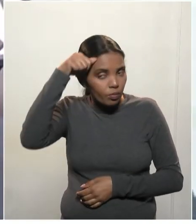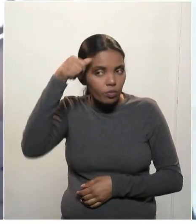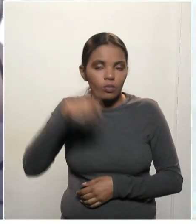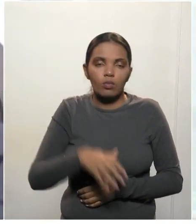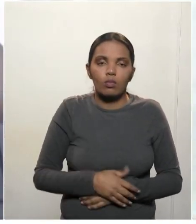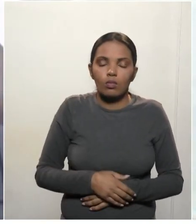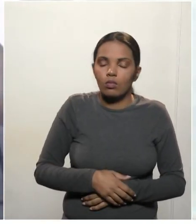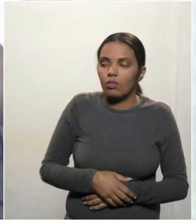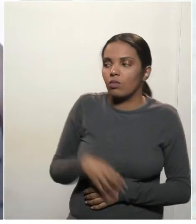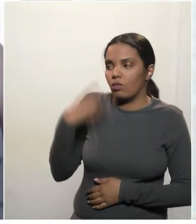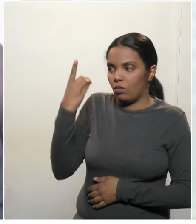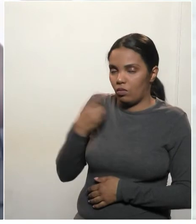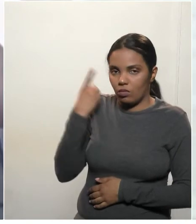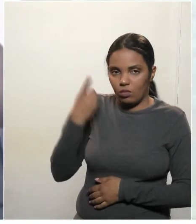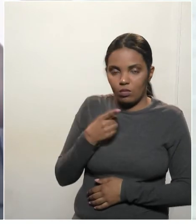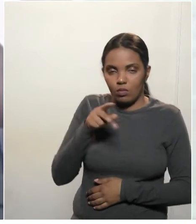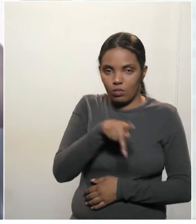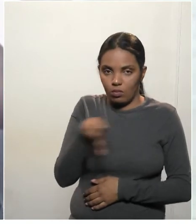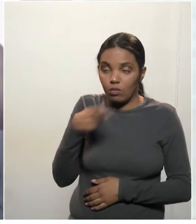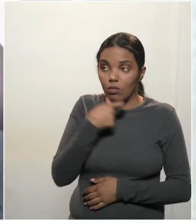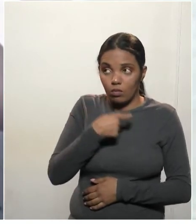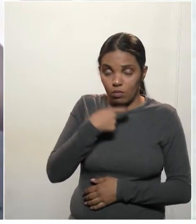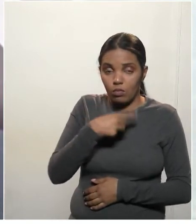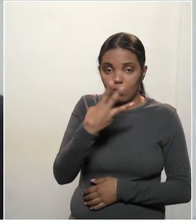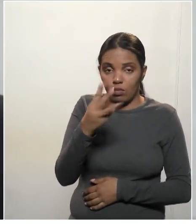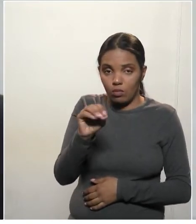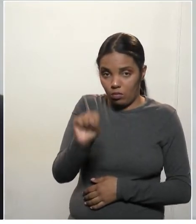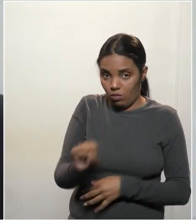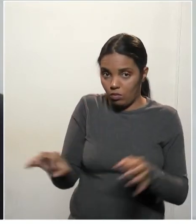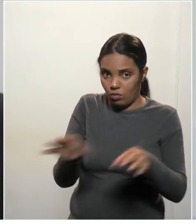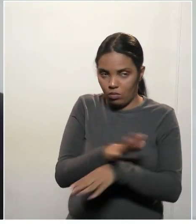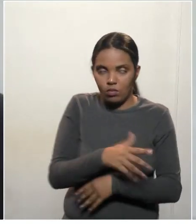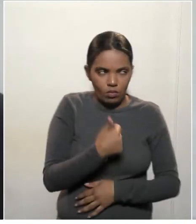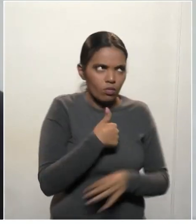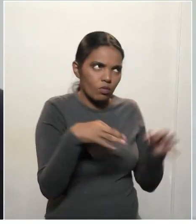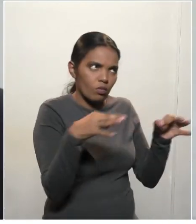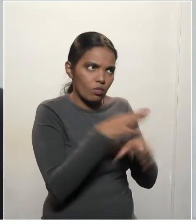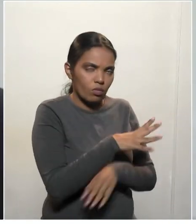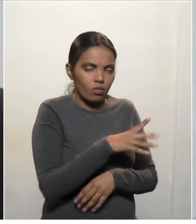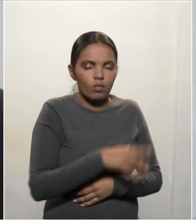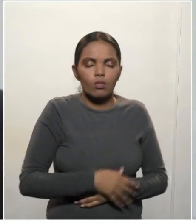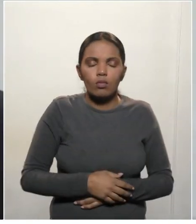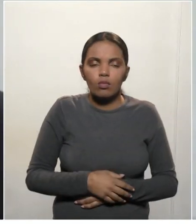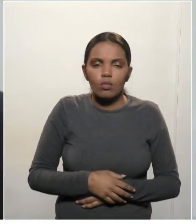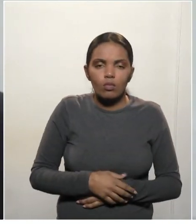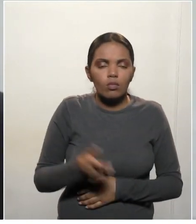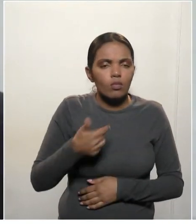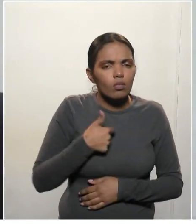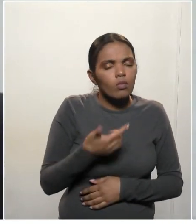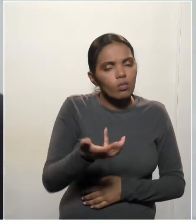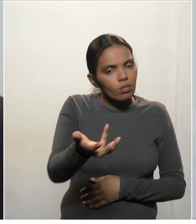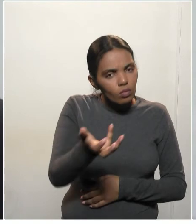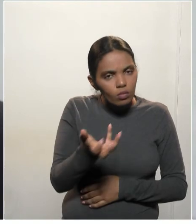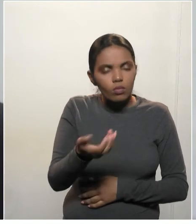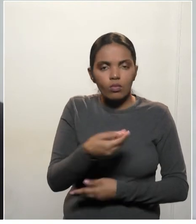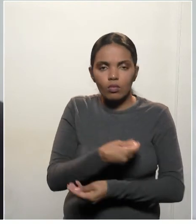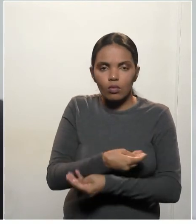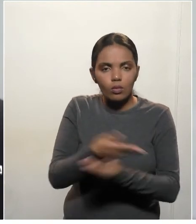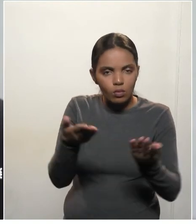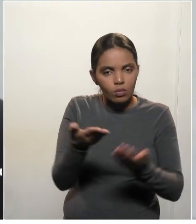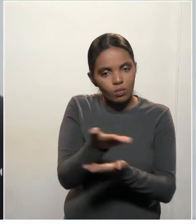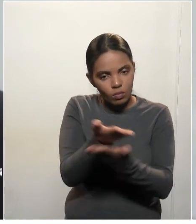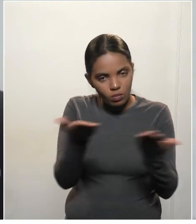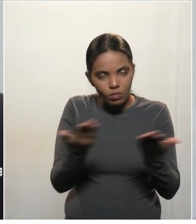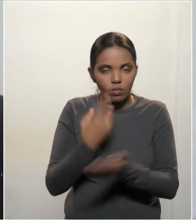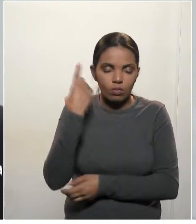deputado, professor Lemos, 30 segundos para concluir. Para concluir, seu presidente. Então, queria compartilhar isso